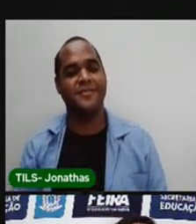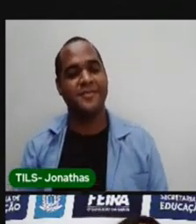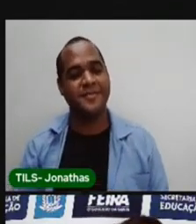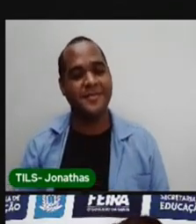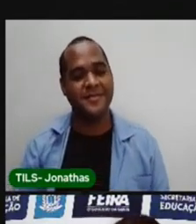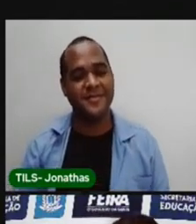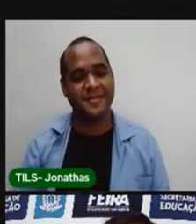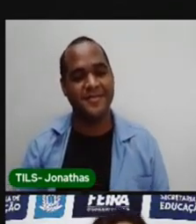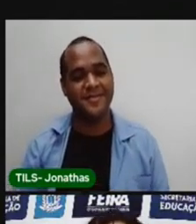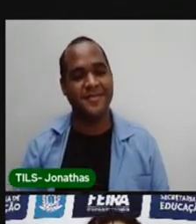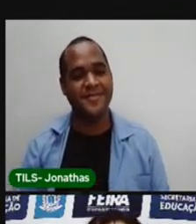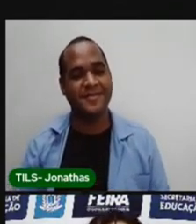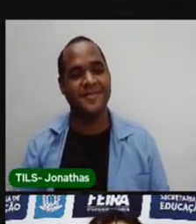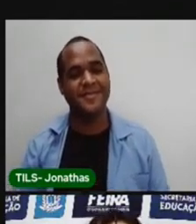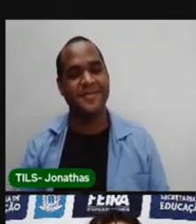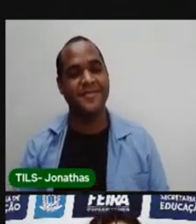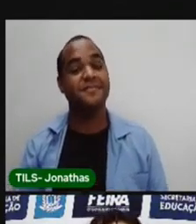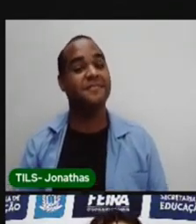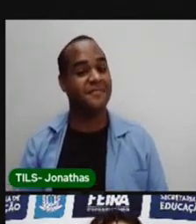Esse aqui.